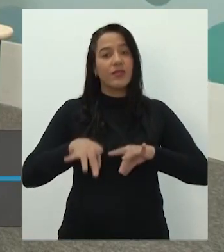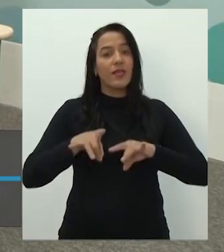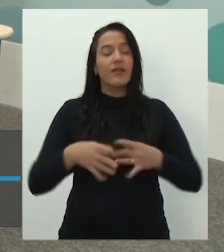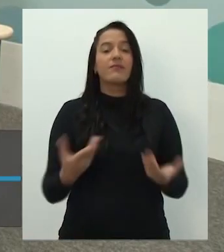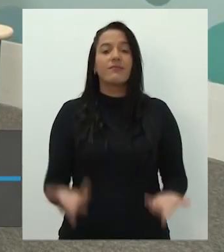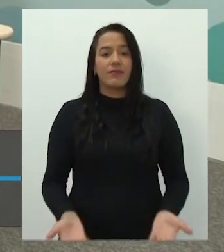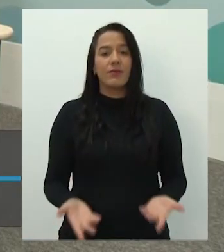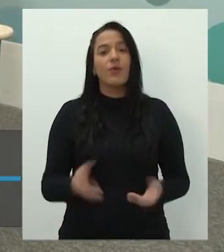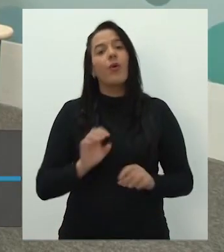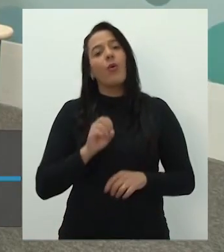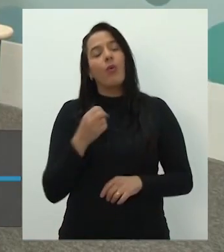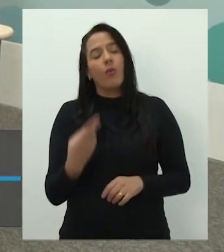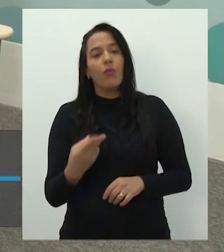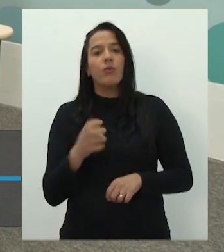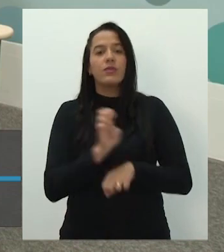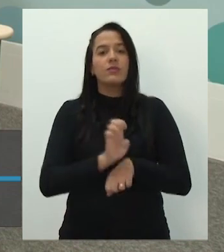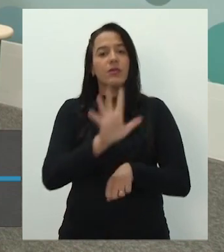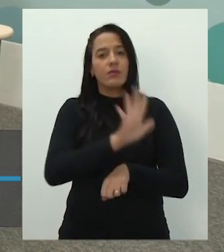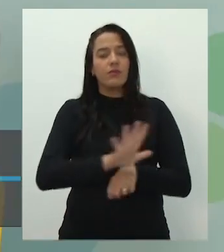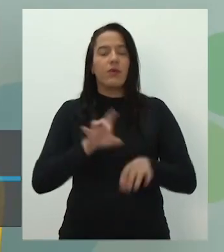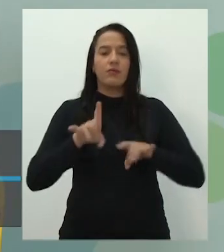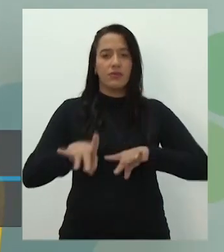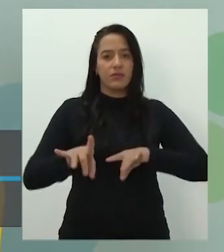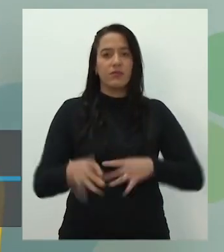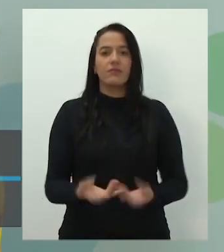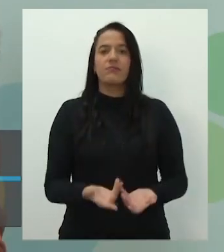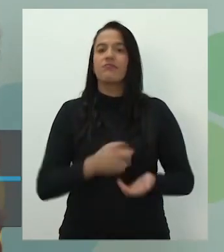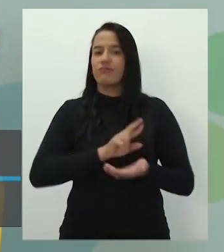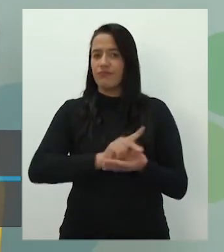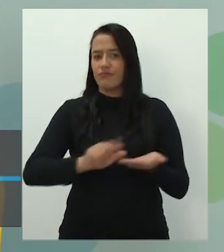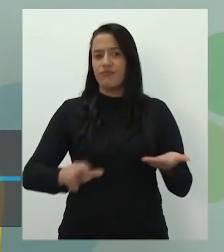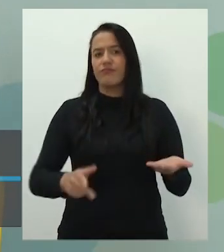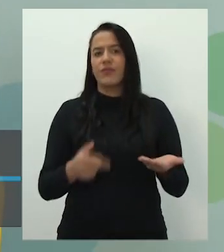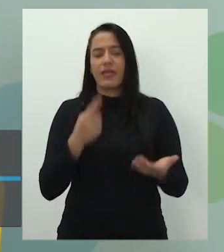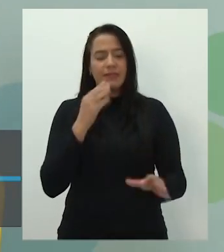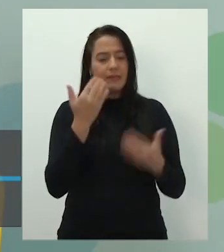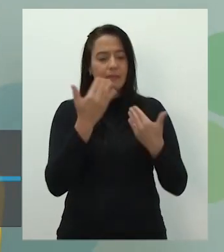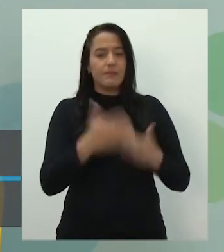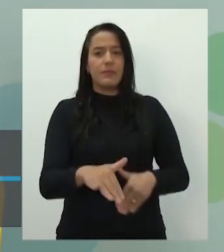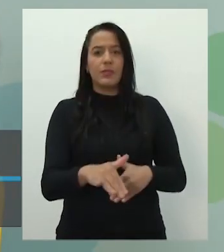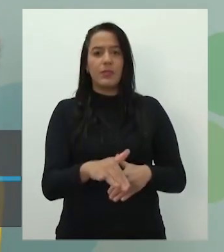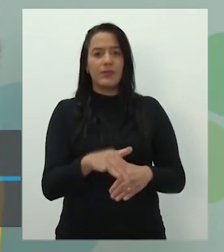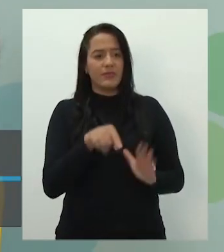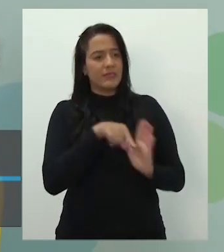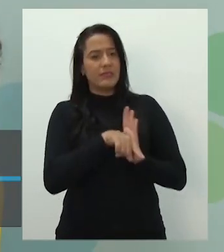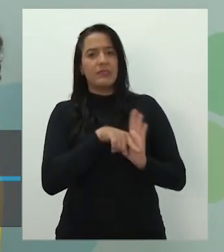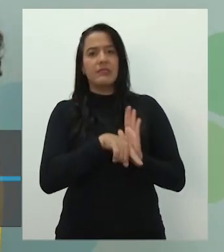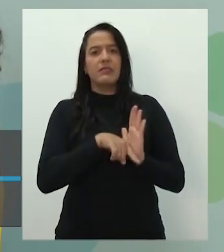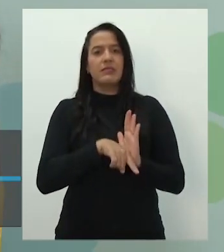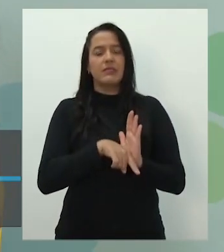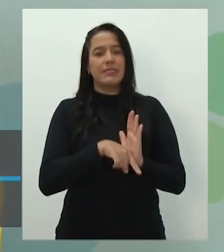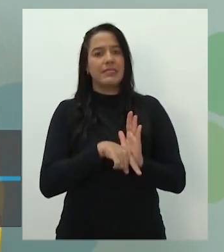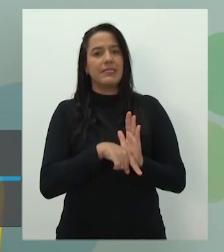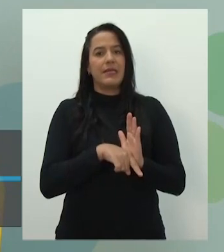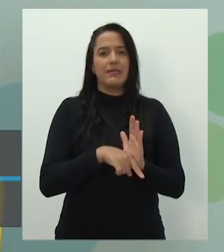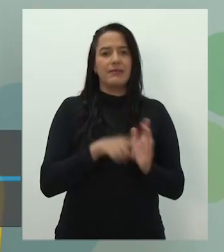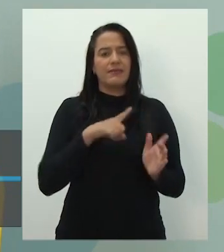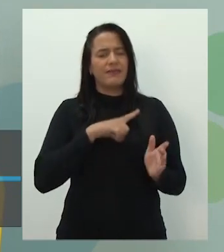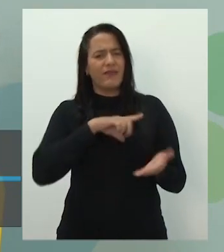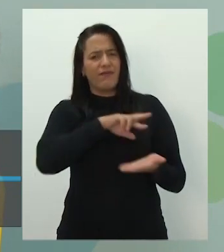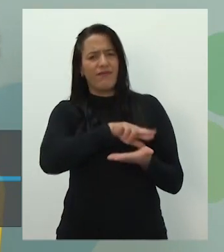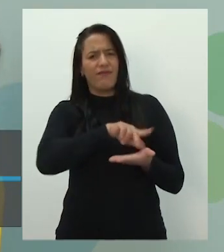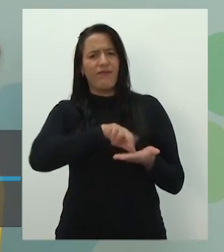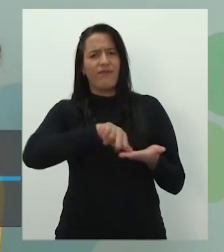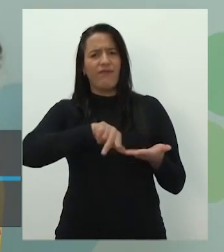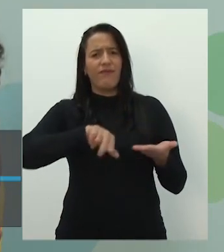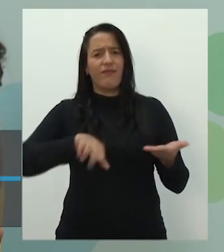técnico estadual também. Também tem. Quando você se depara com aquela prova, com aquele exame, você tem ali vários tipos